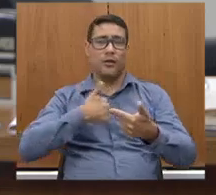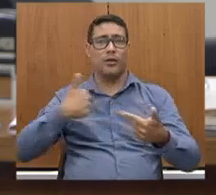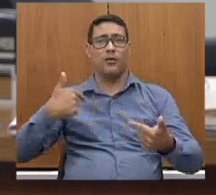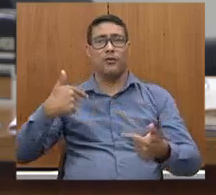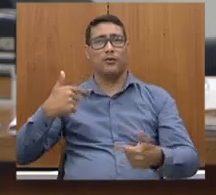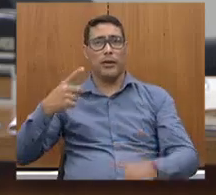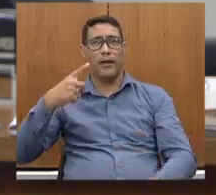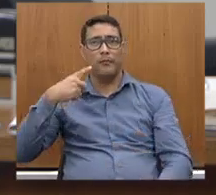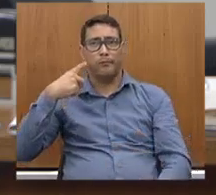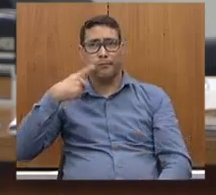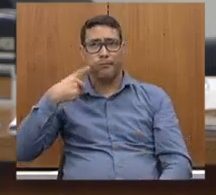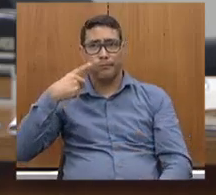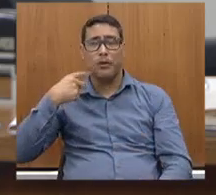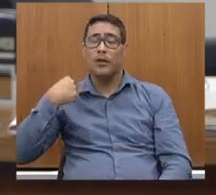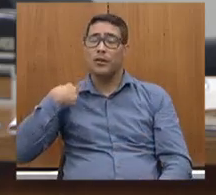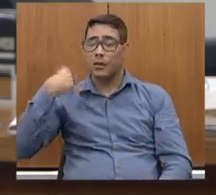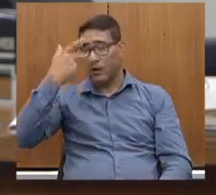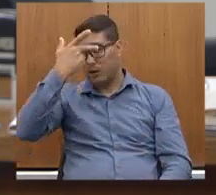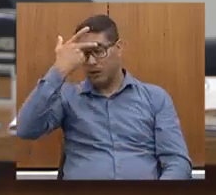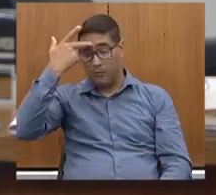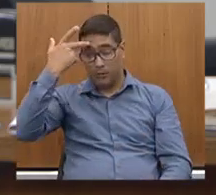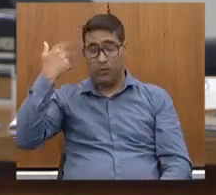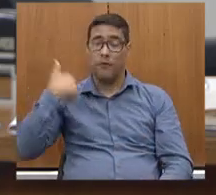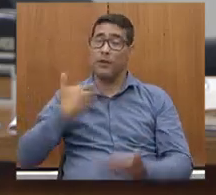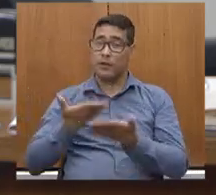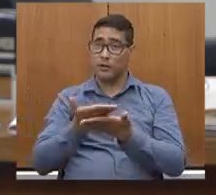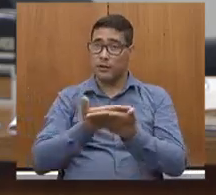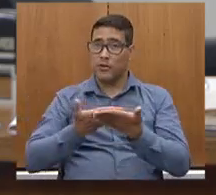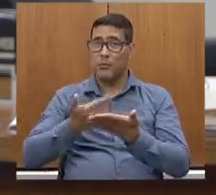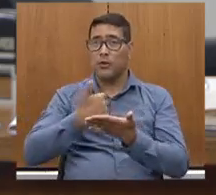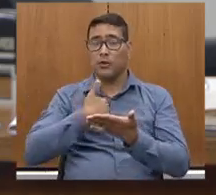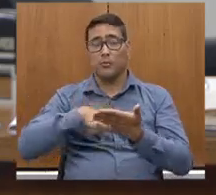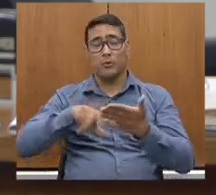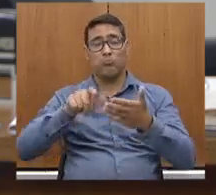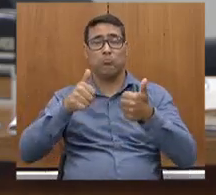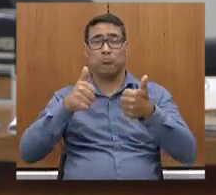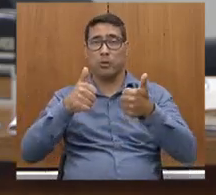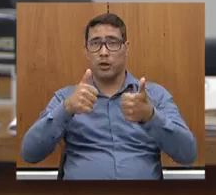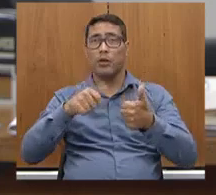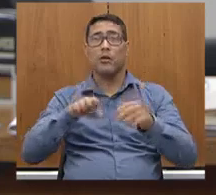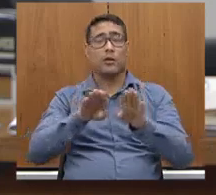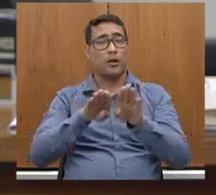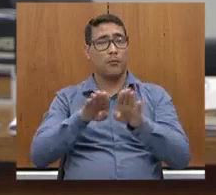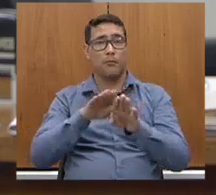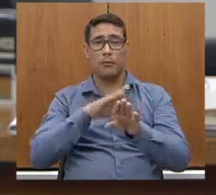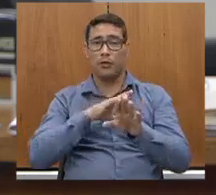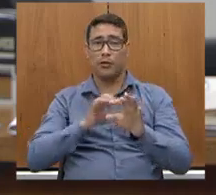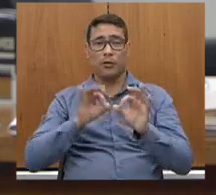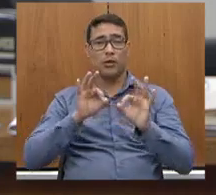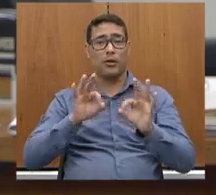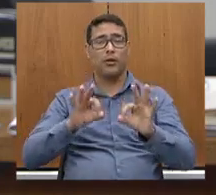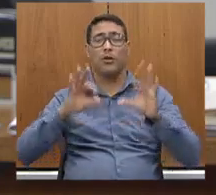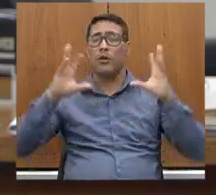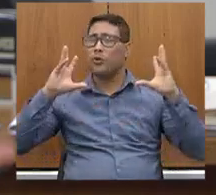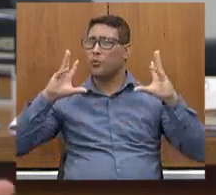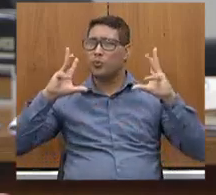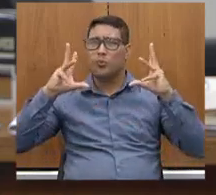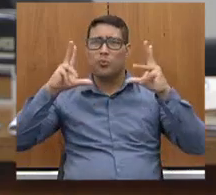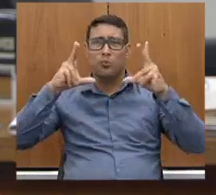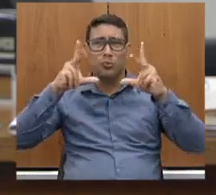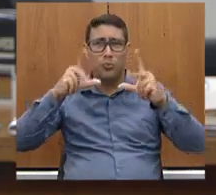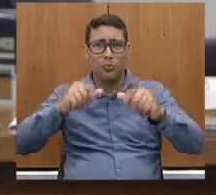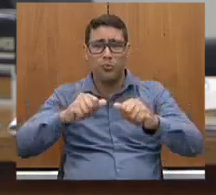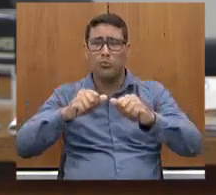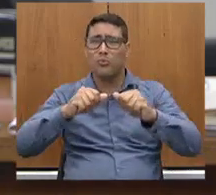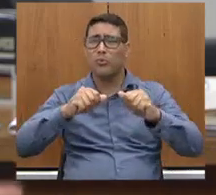atendida por toda essa equipe, mas principalmente pela certeza que eu tenho que toda a casa, independente